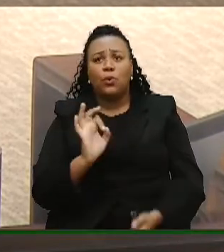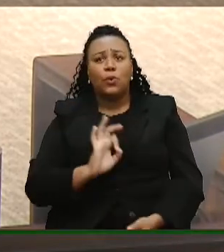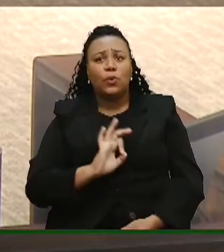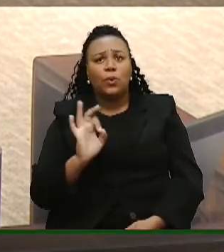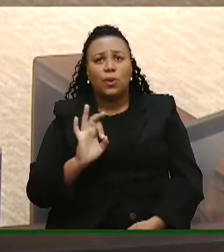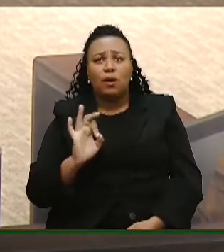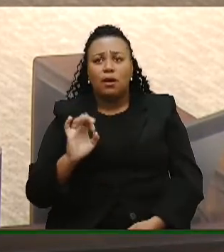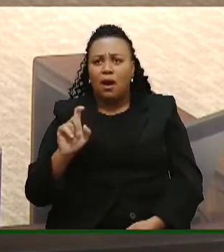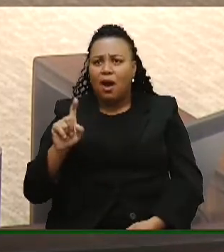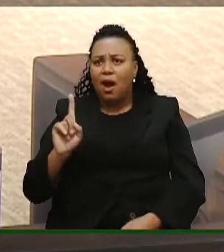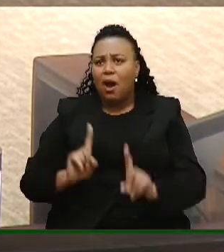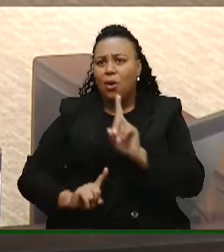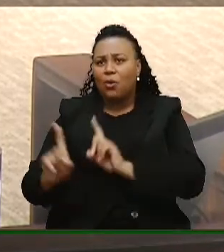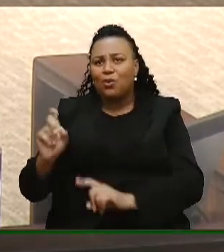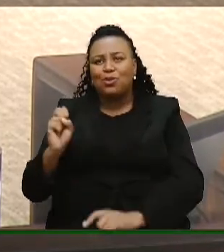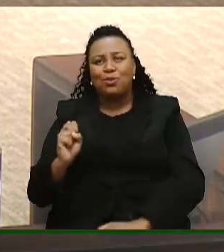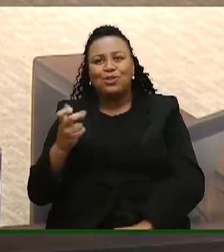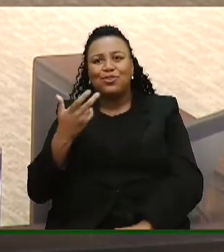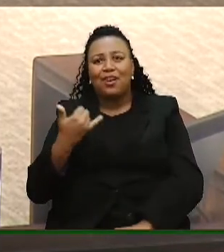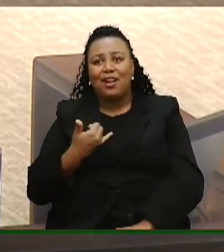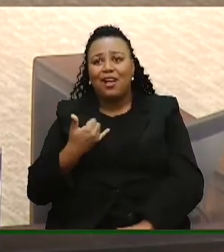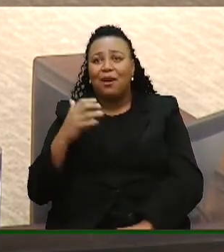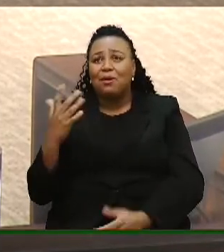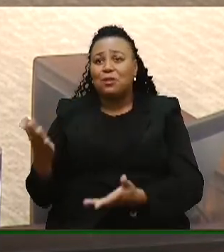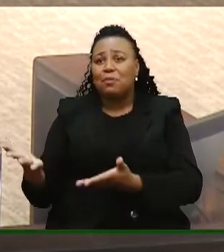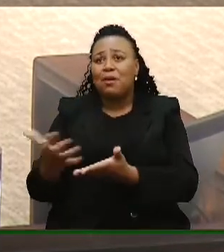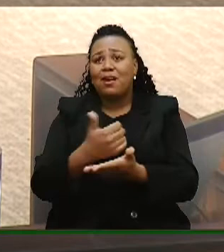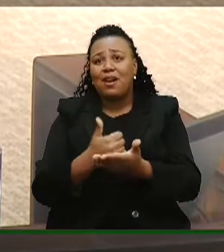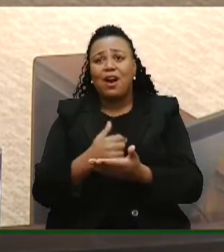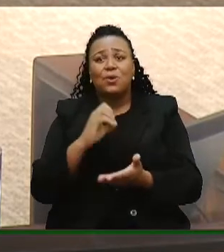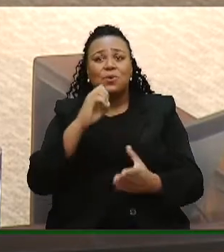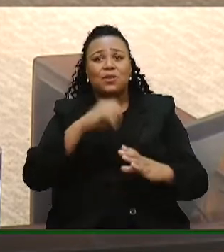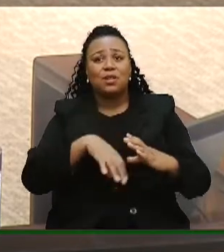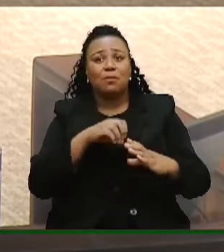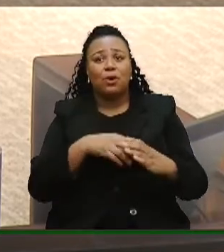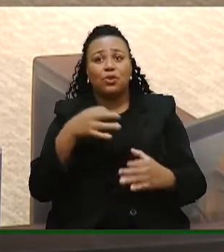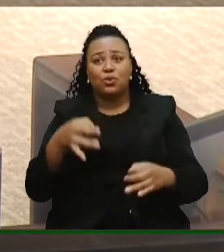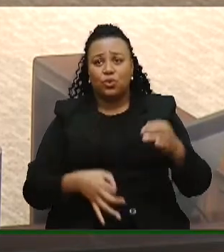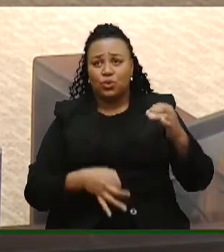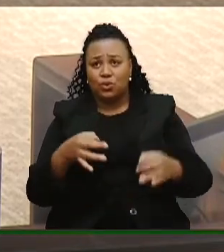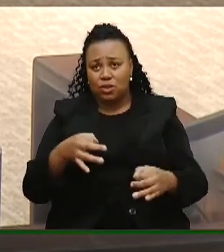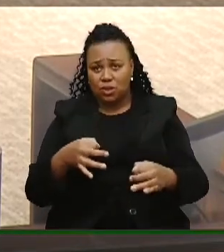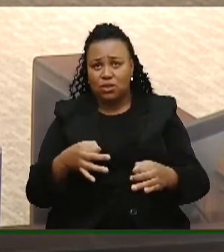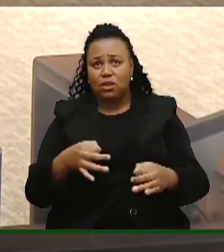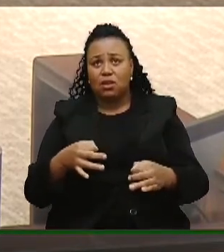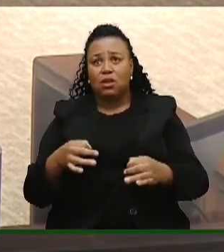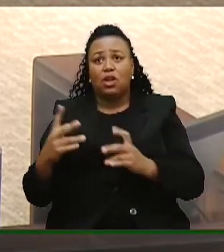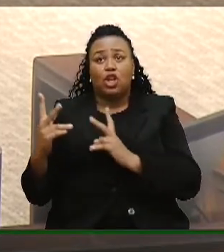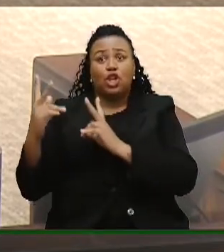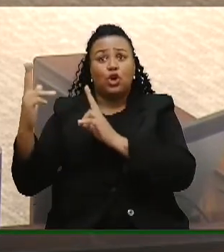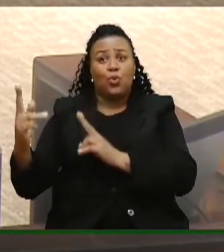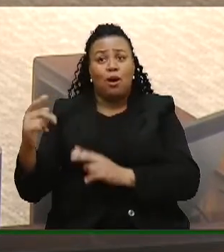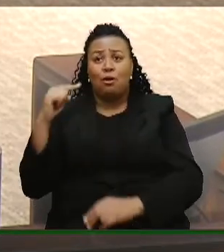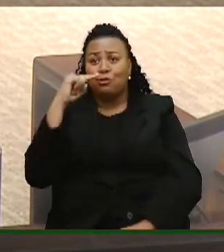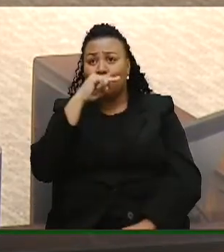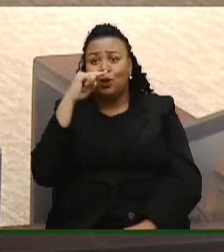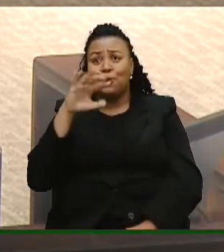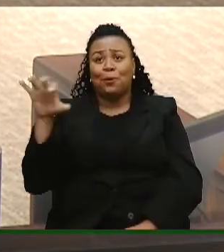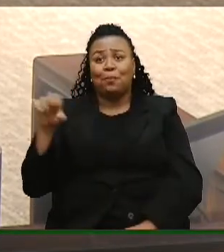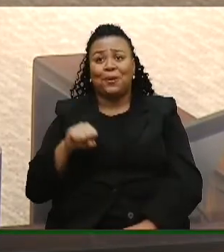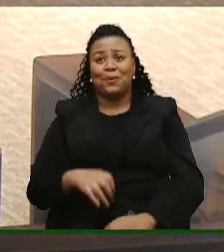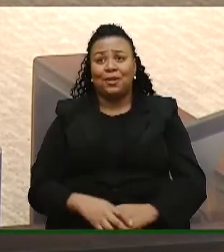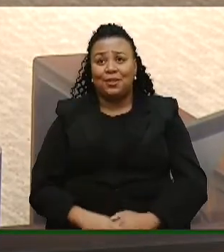Alguém poderá dizer, mas pegaram os depósitos judiciais na mesma proporção que o governador Sartori pegou.